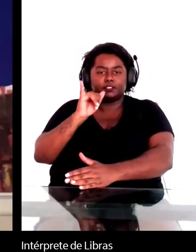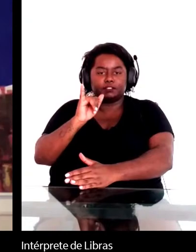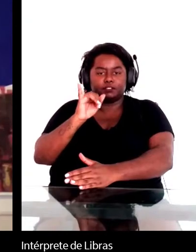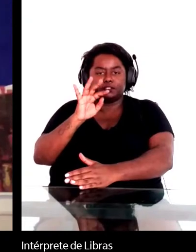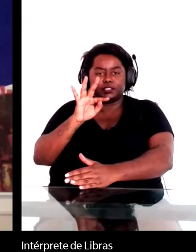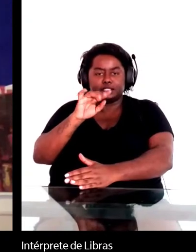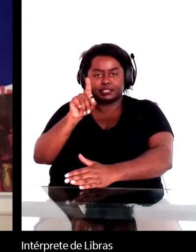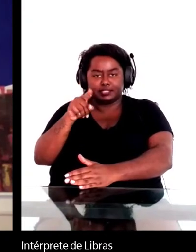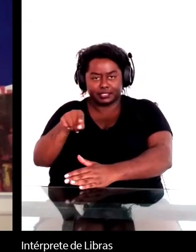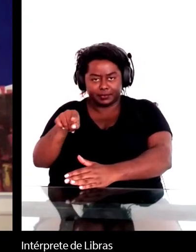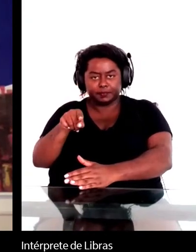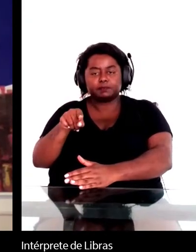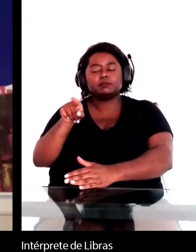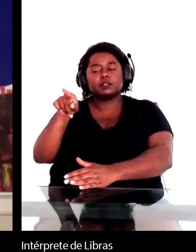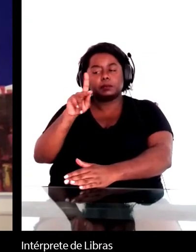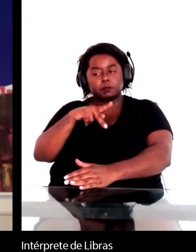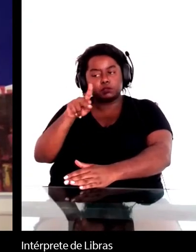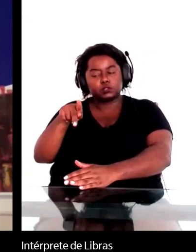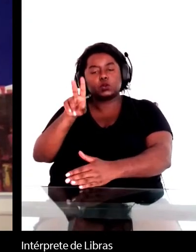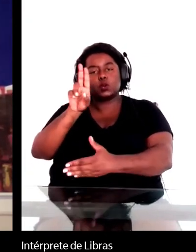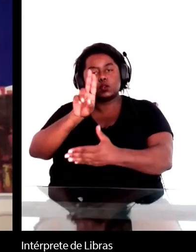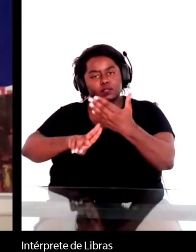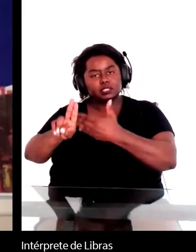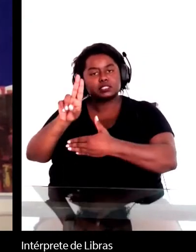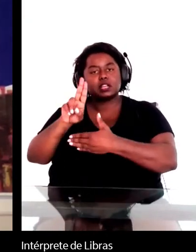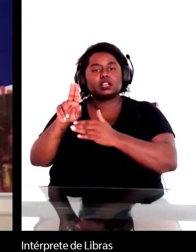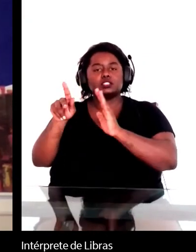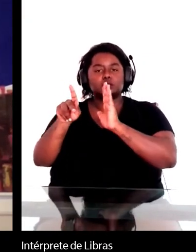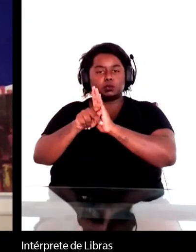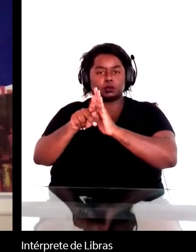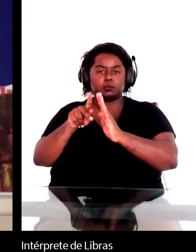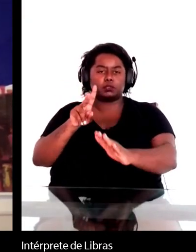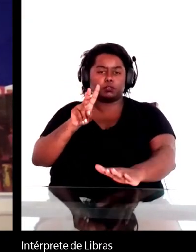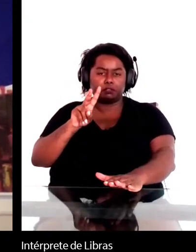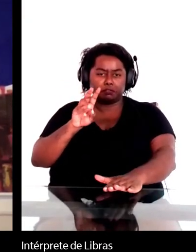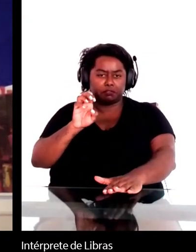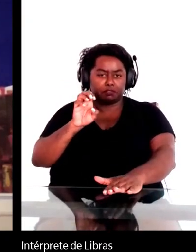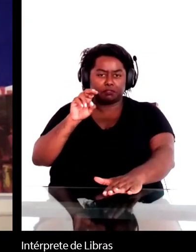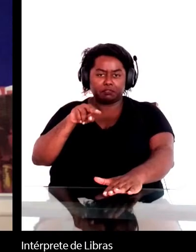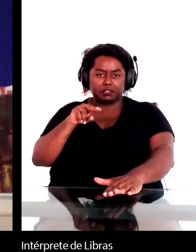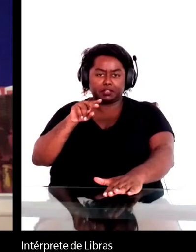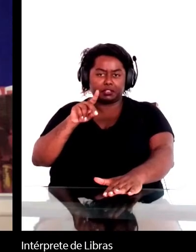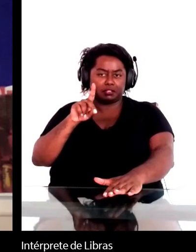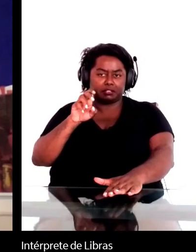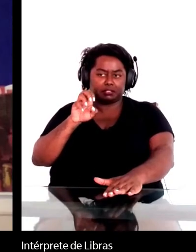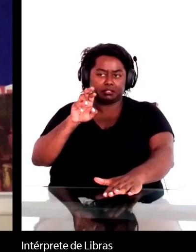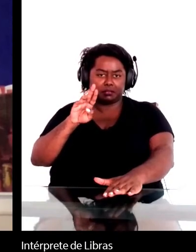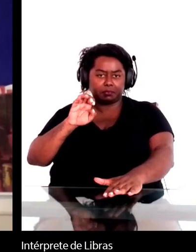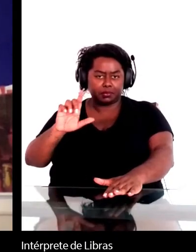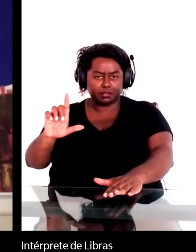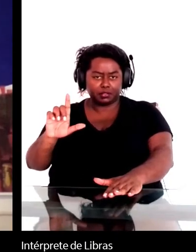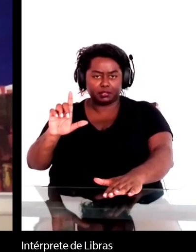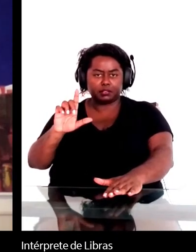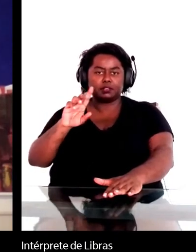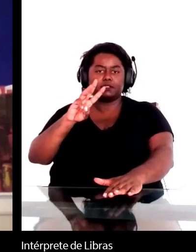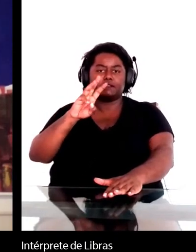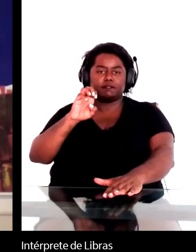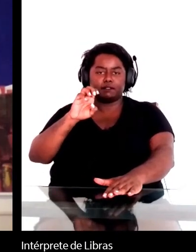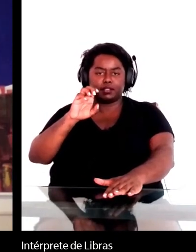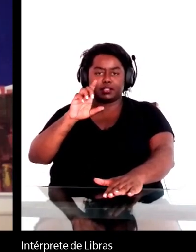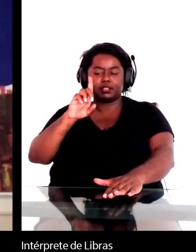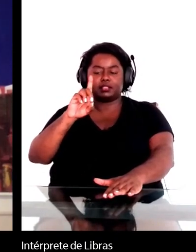Universidade de Vanderbilt e recebi dele uma